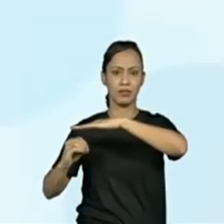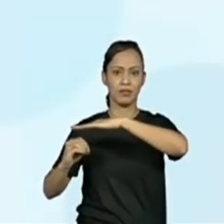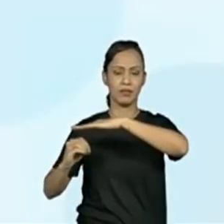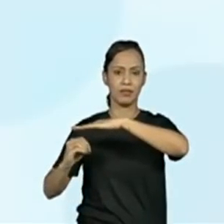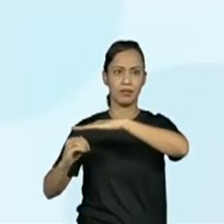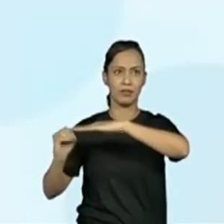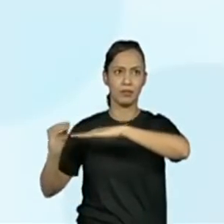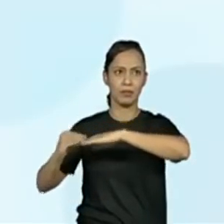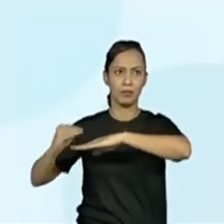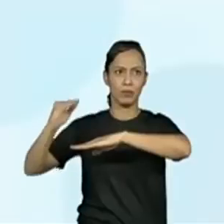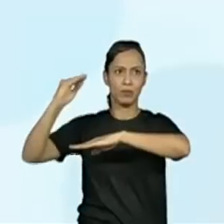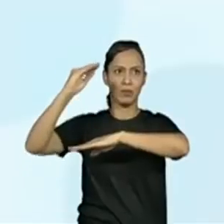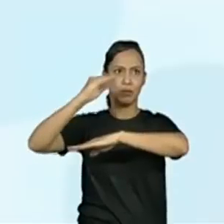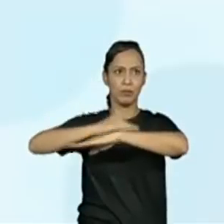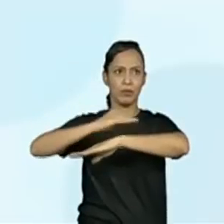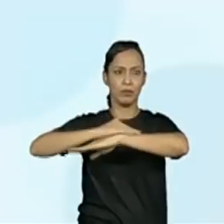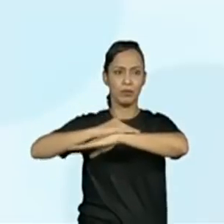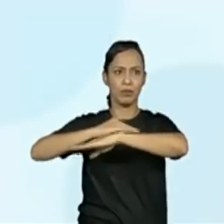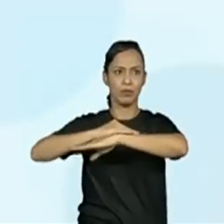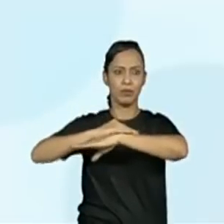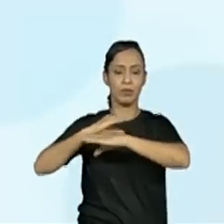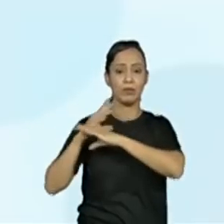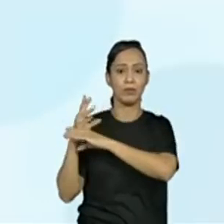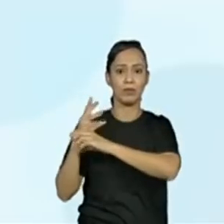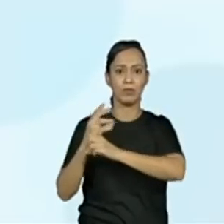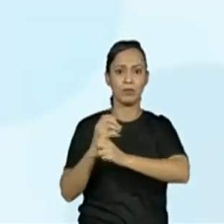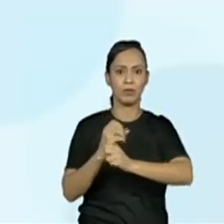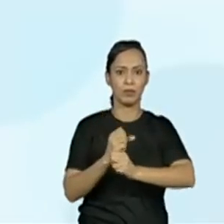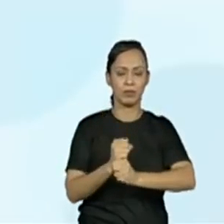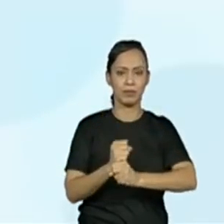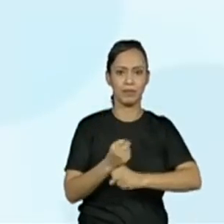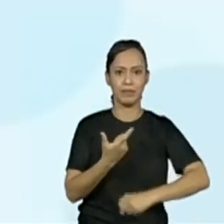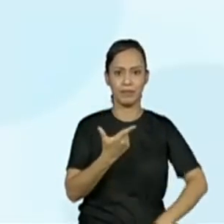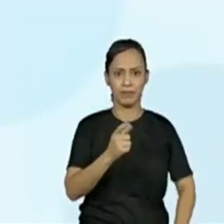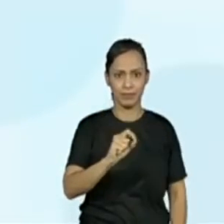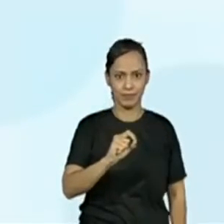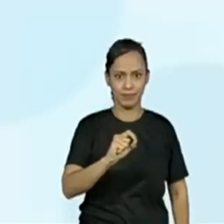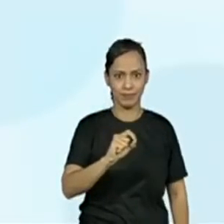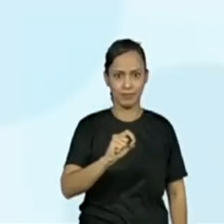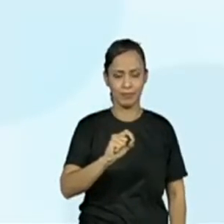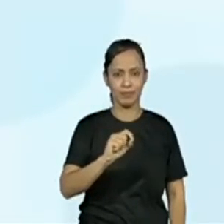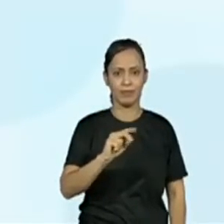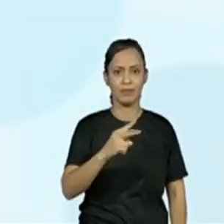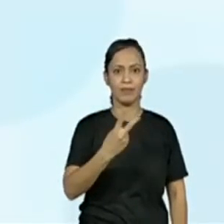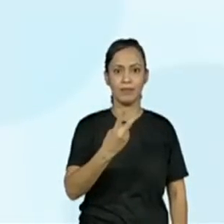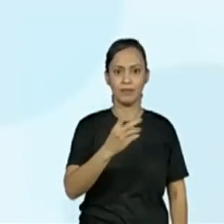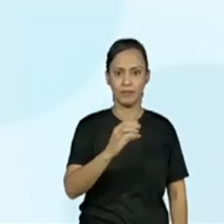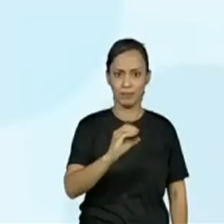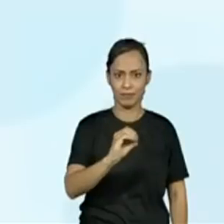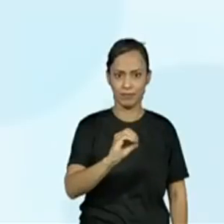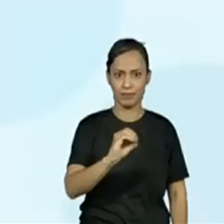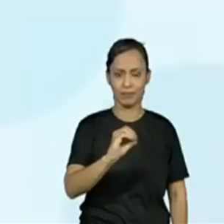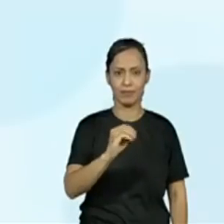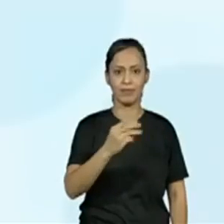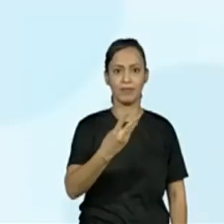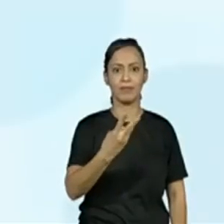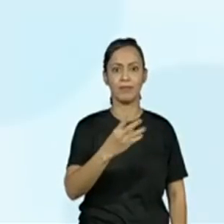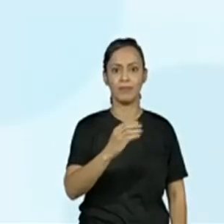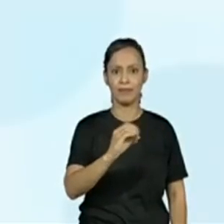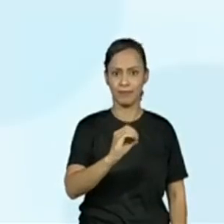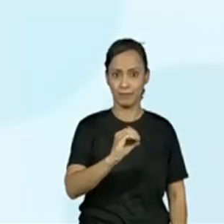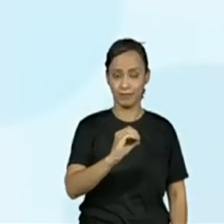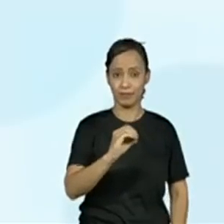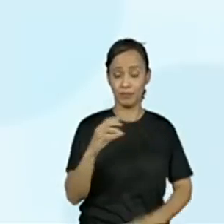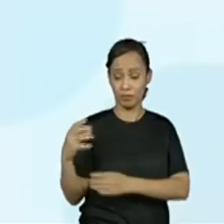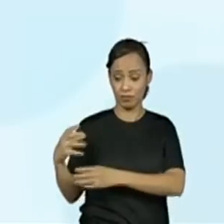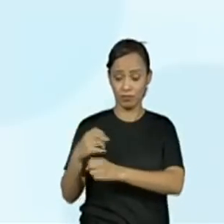20, 30. Estou afirmando para vocês, então, que ele pulou aí 30